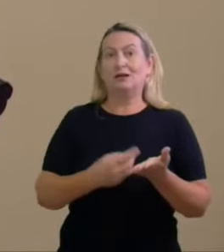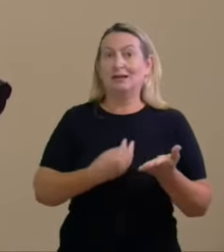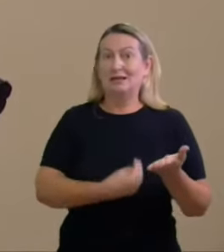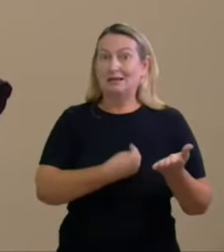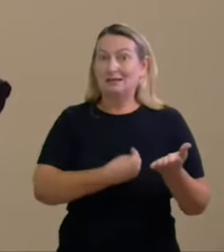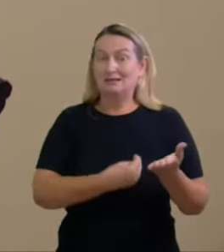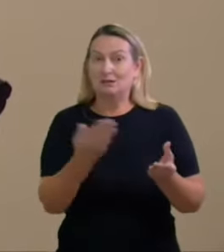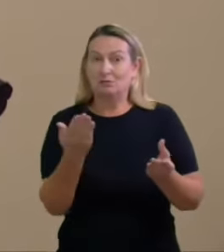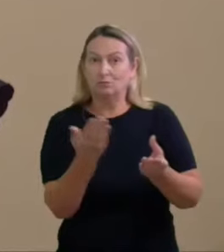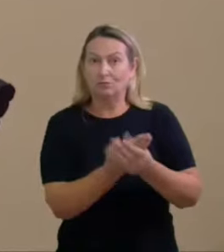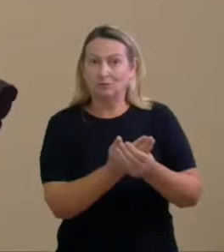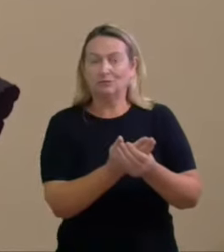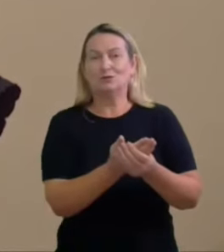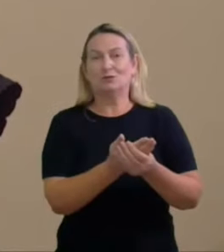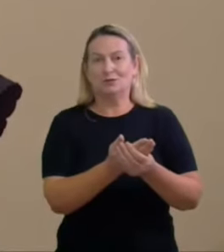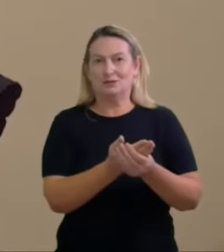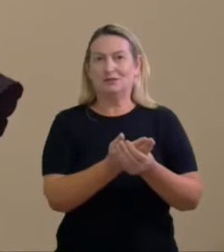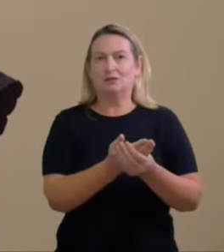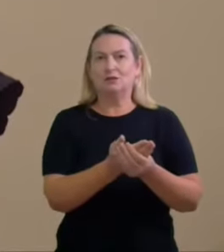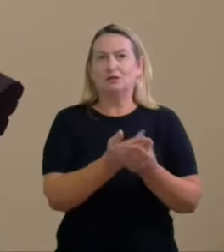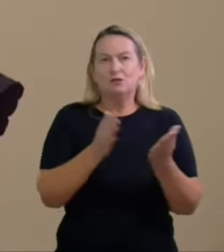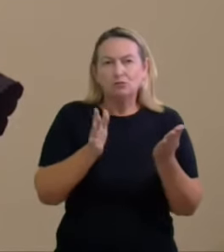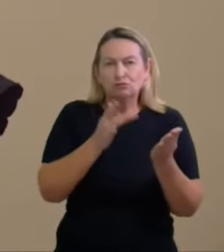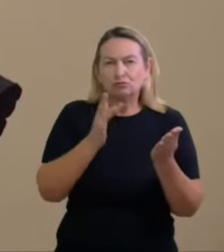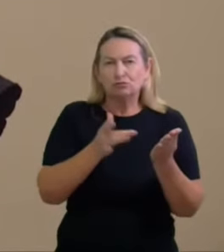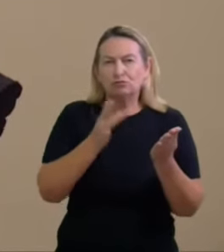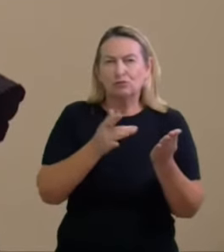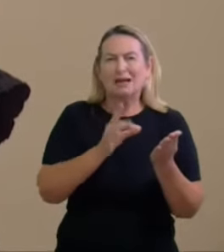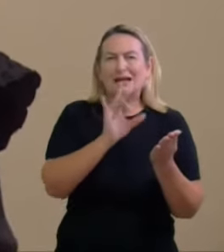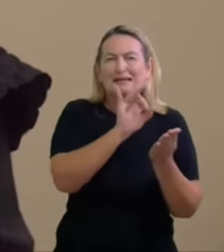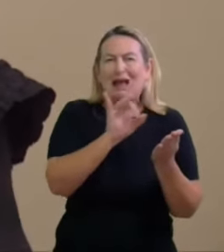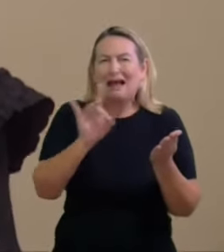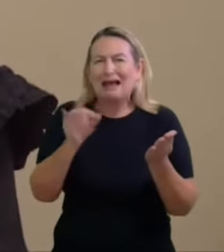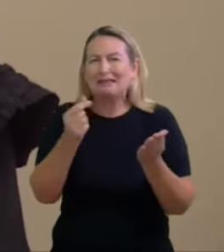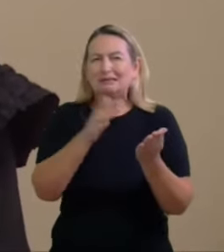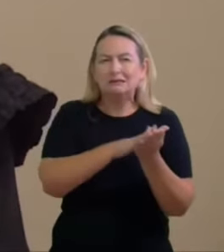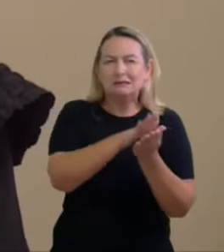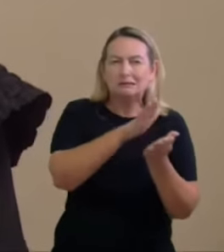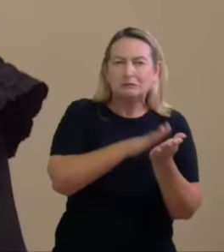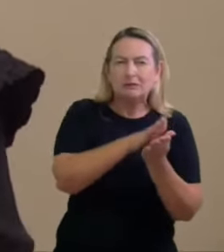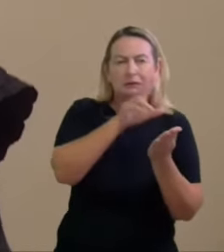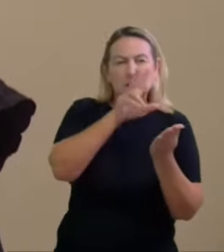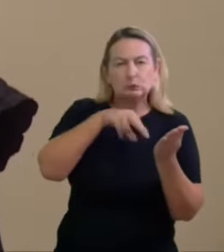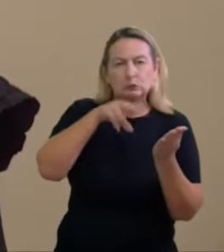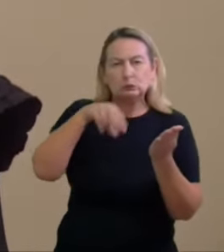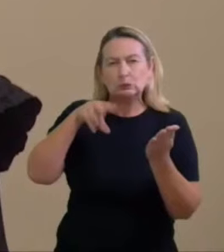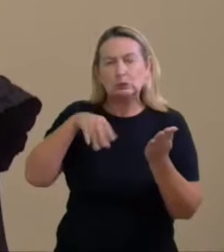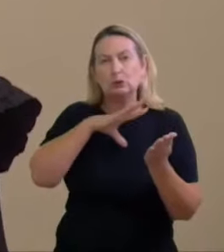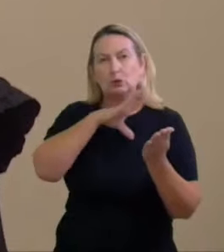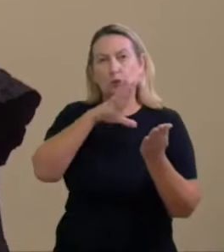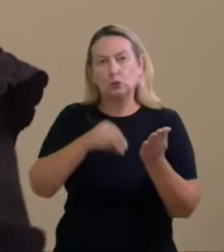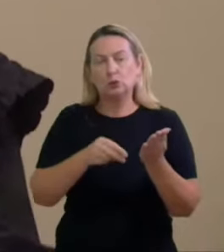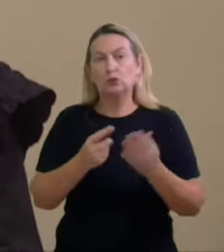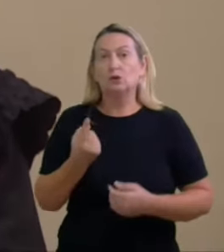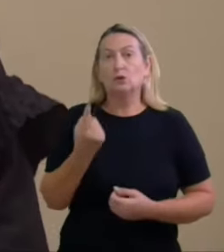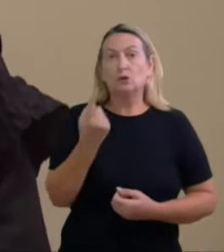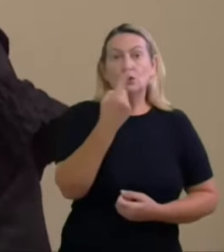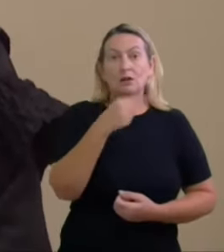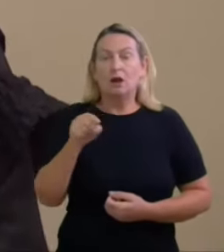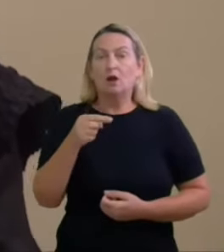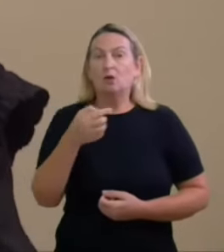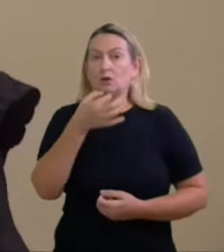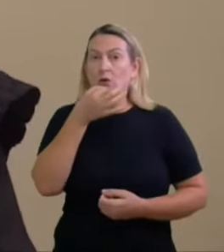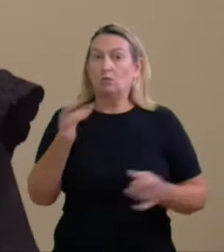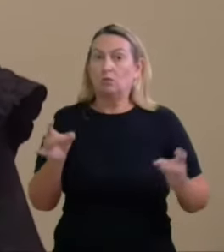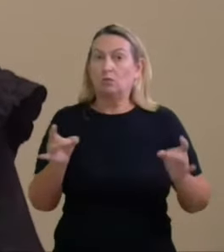então foi feito todo um apanhado despesa por despesa e ao final né eu cheguei a conclusão